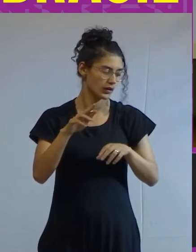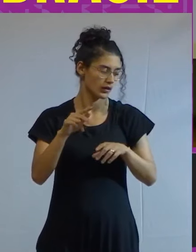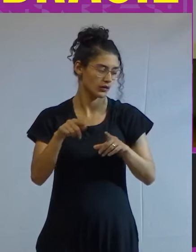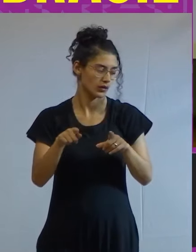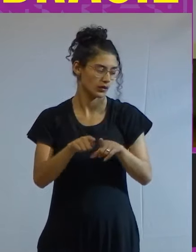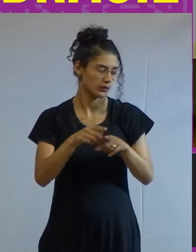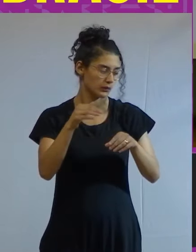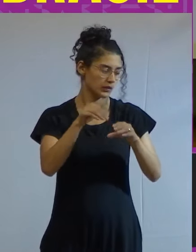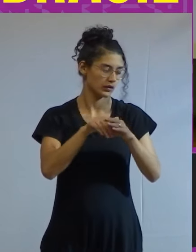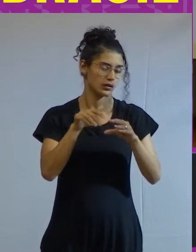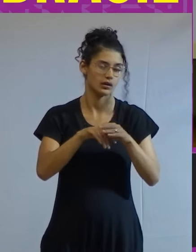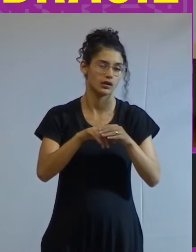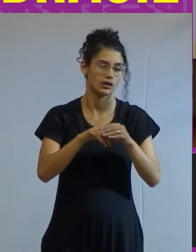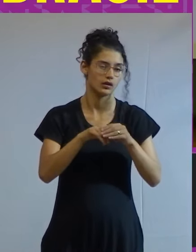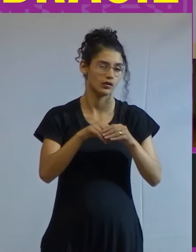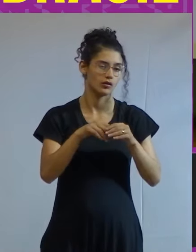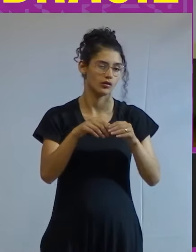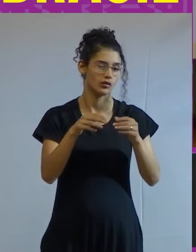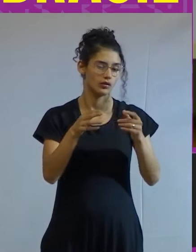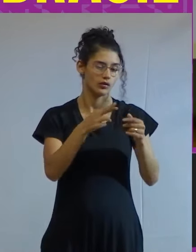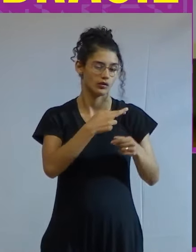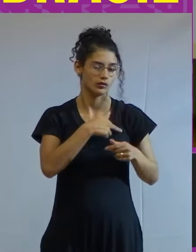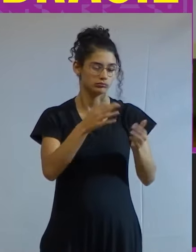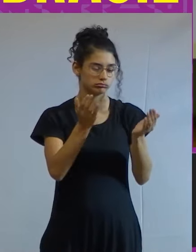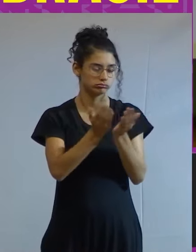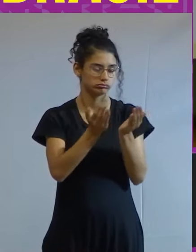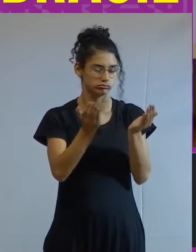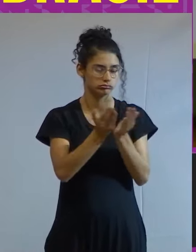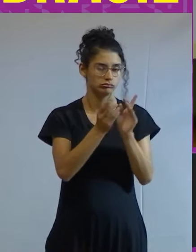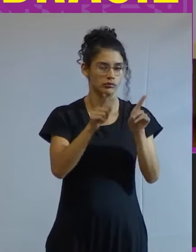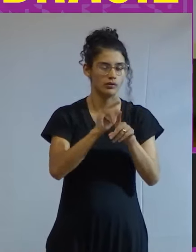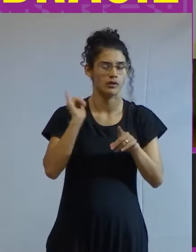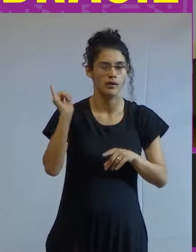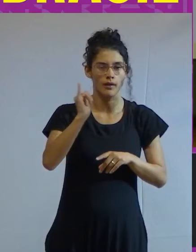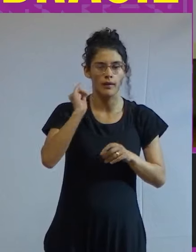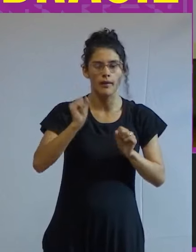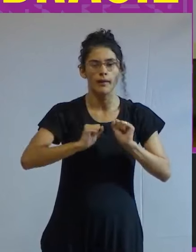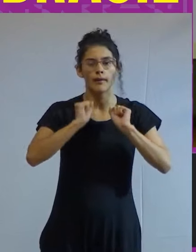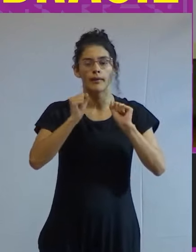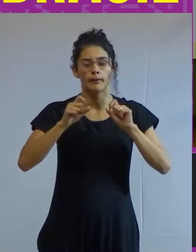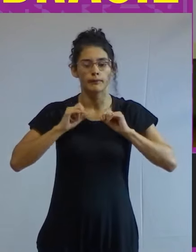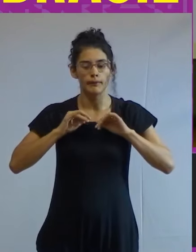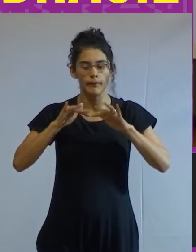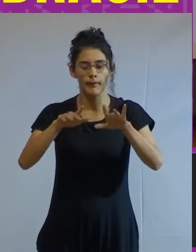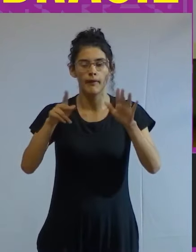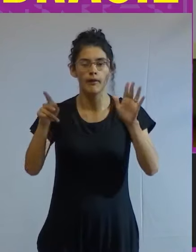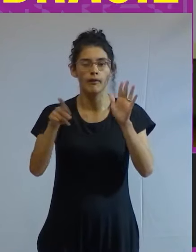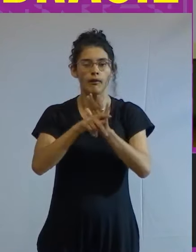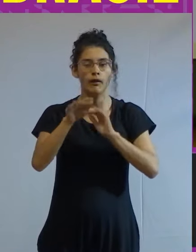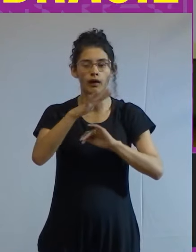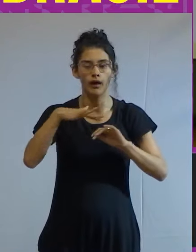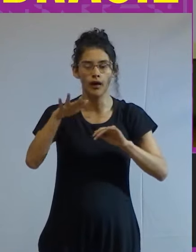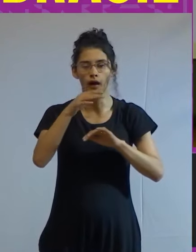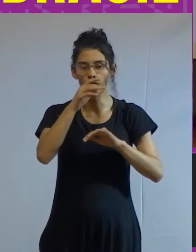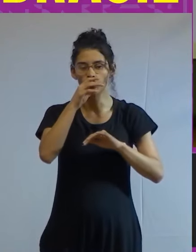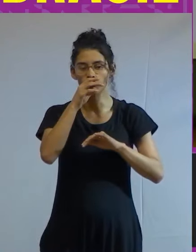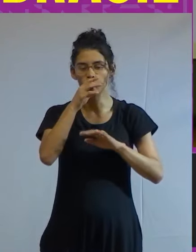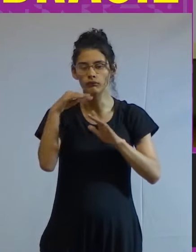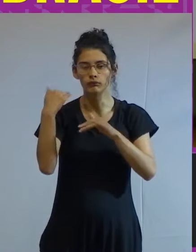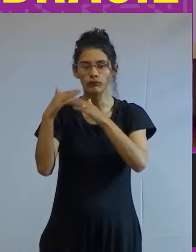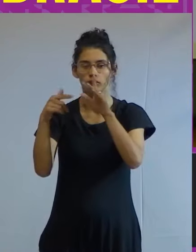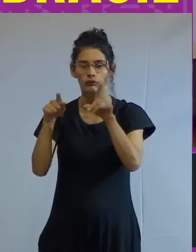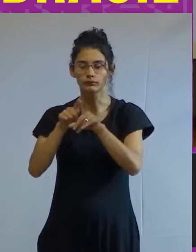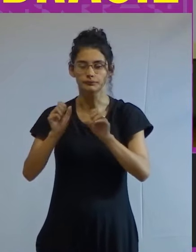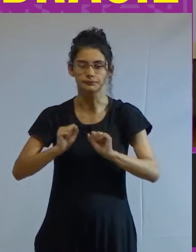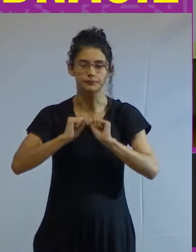dentro das comunidades evangélicas sem contar fraturas importantes que possam ser exploradas pelo campo progressista para